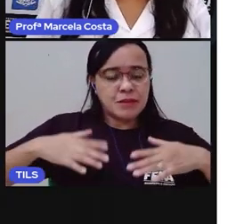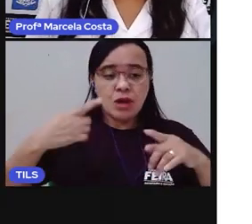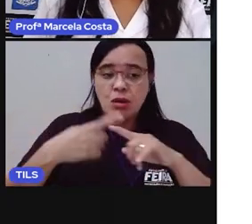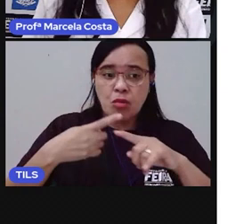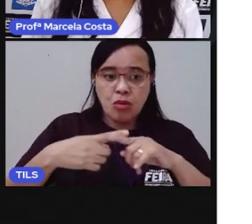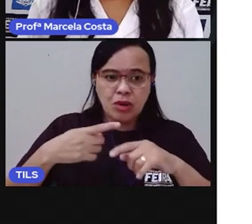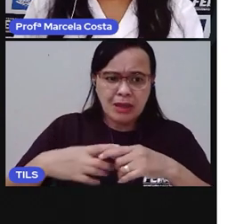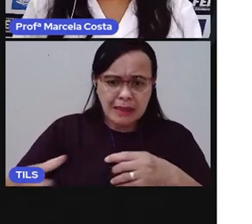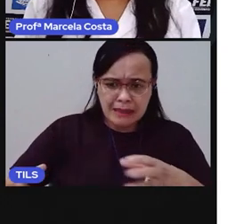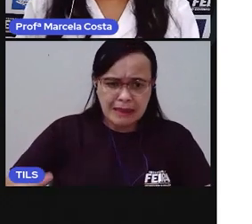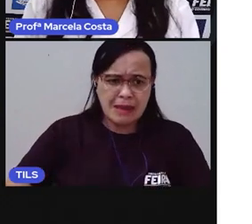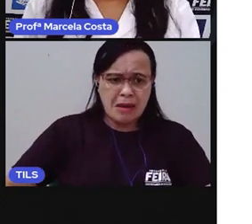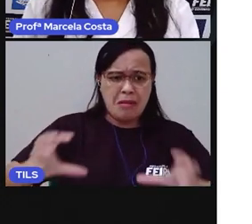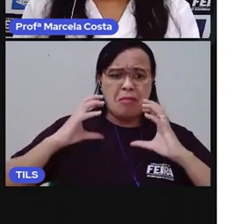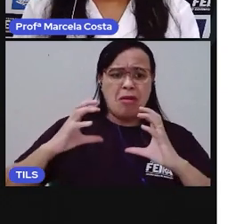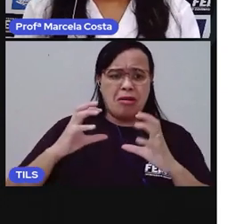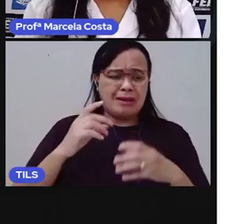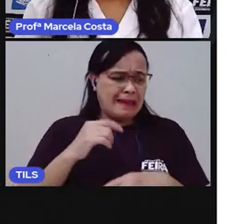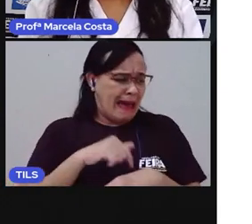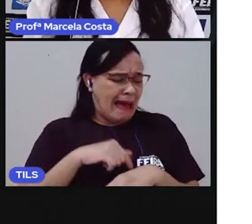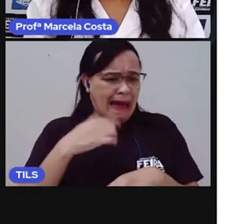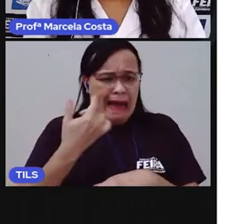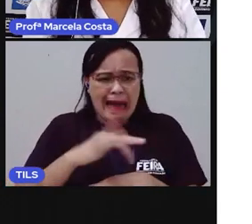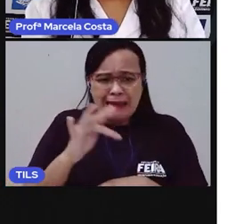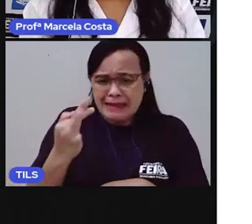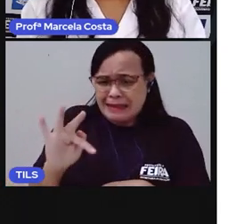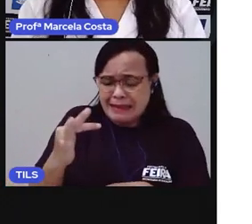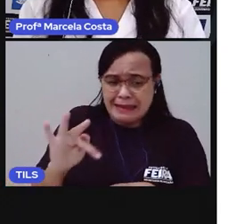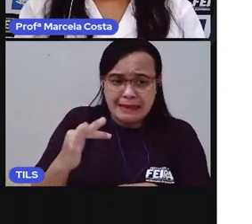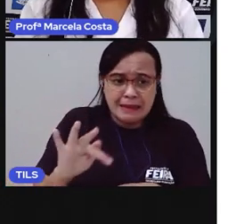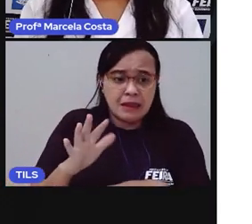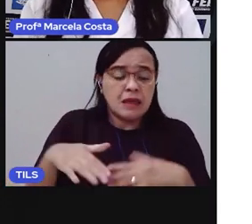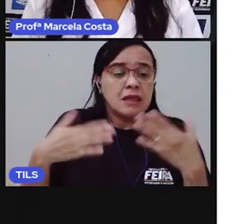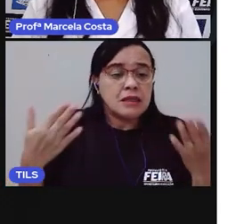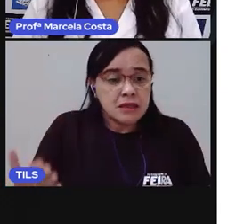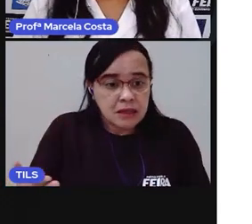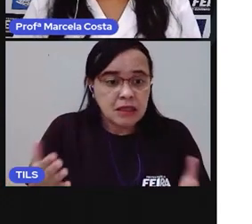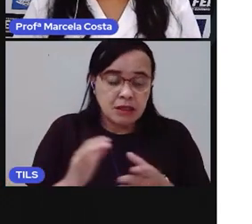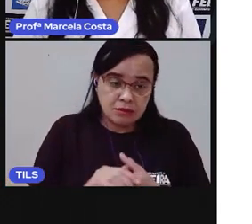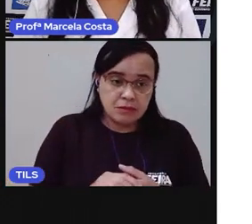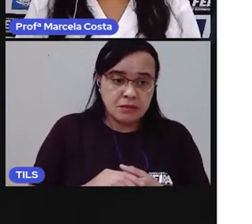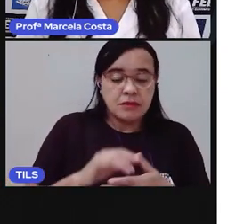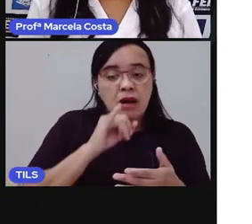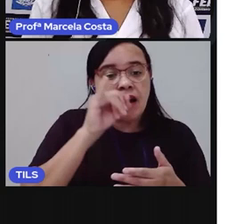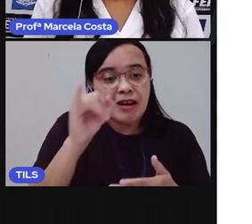do jogo, ficar numa posição em que a bola não vai bater diretamente em você.